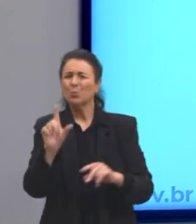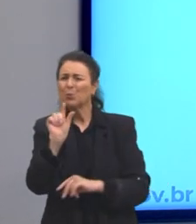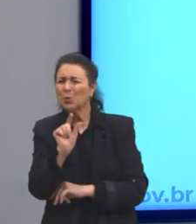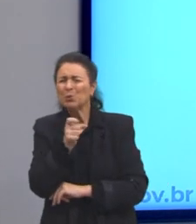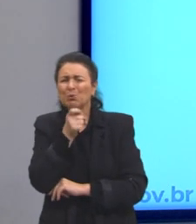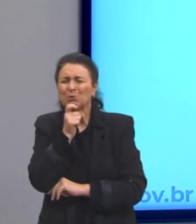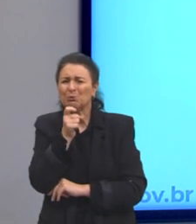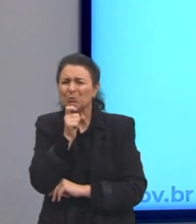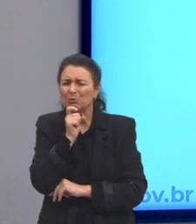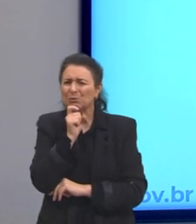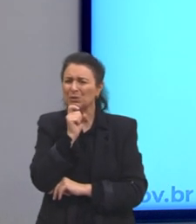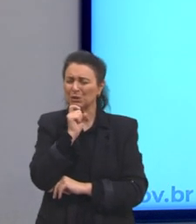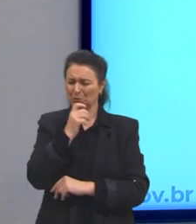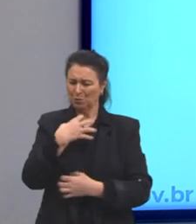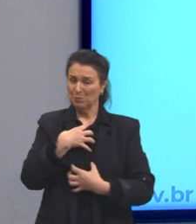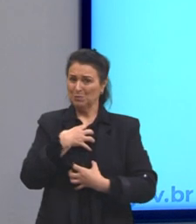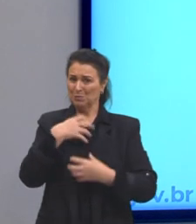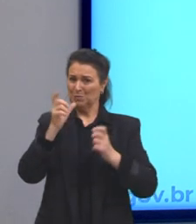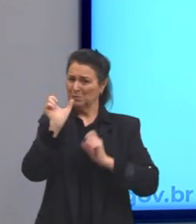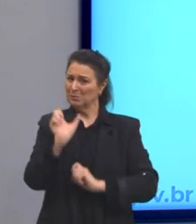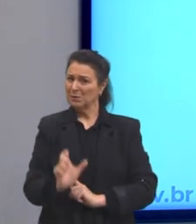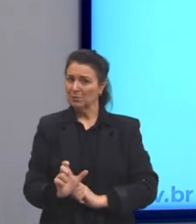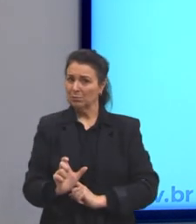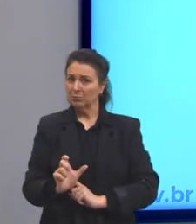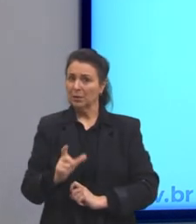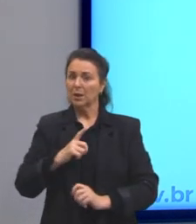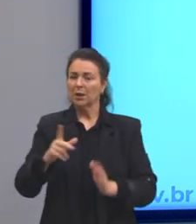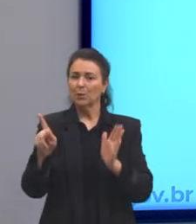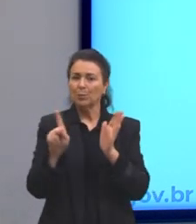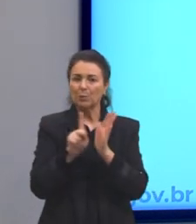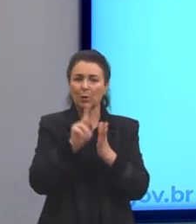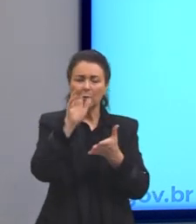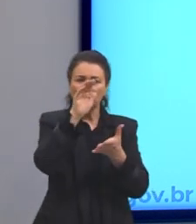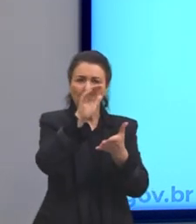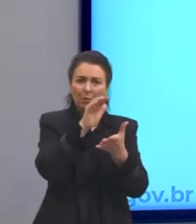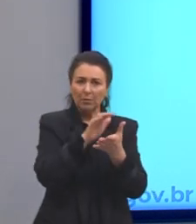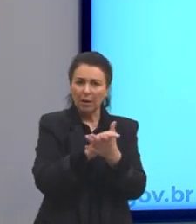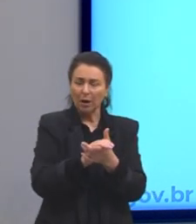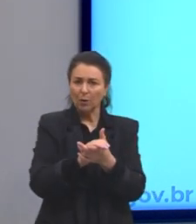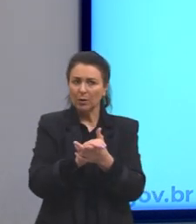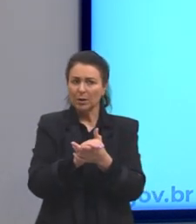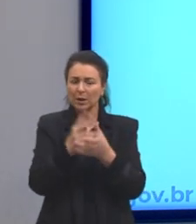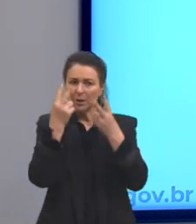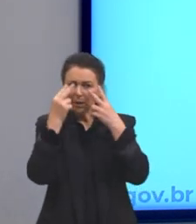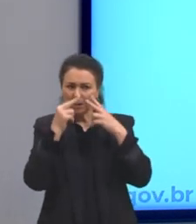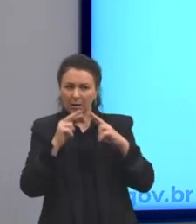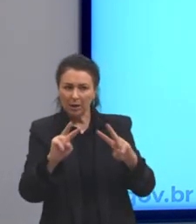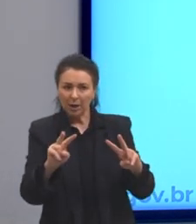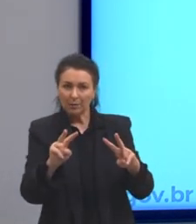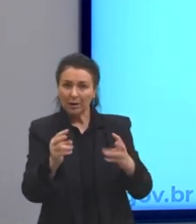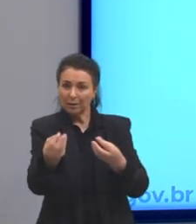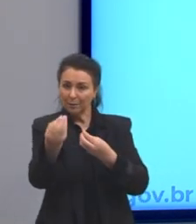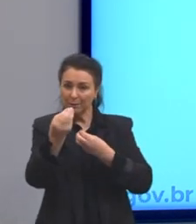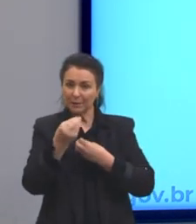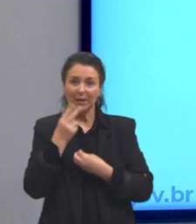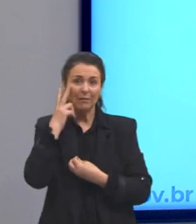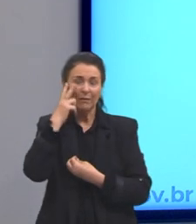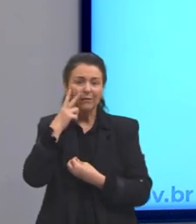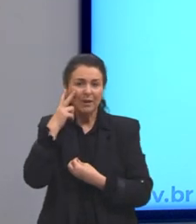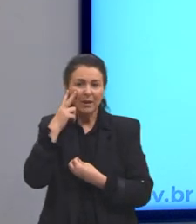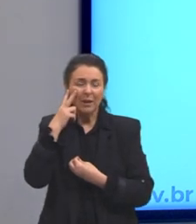sóis queimados. Tenho o próprio casal e nele assisto. Dá-me vinho, legume,